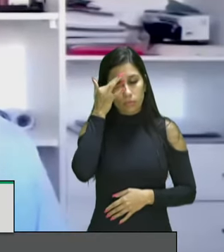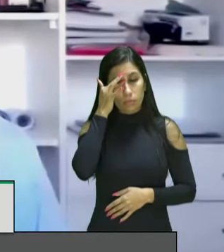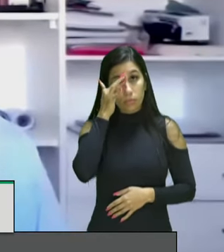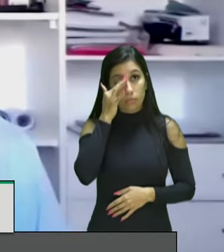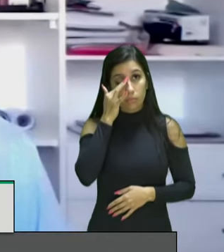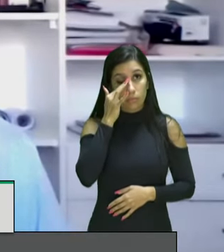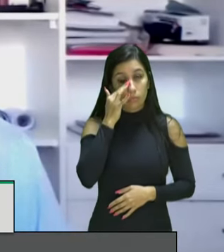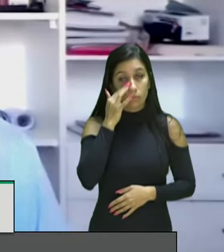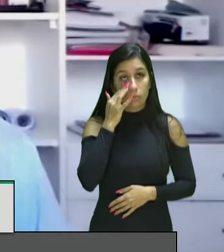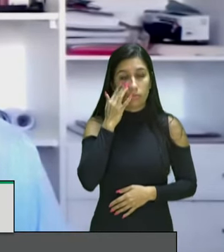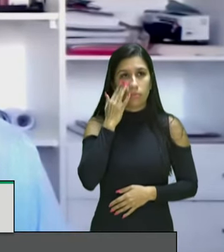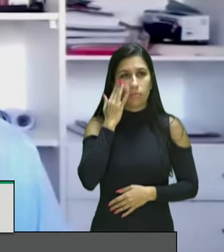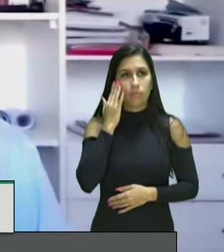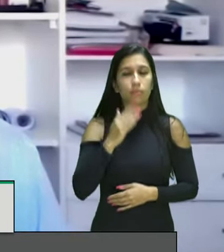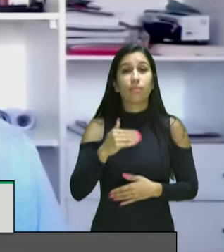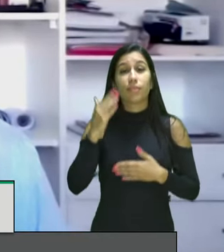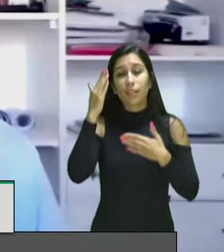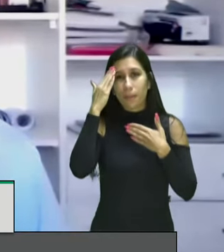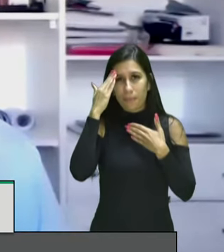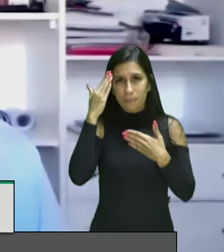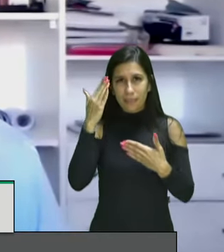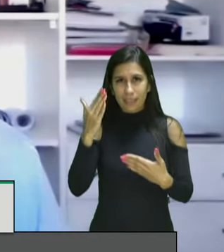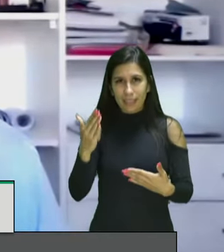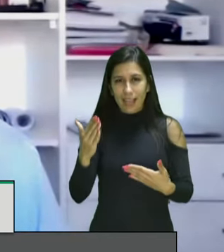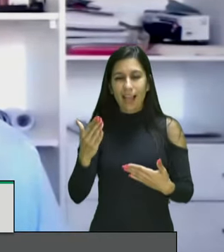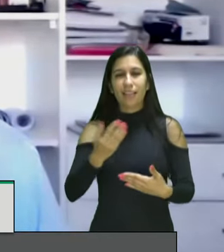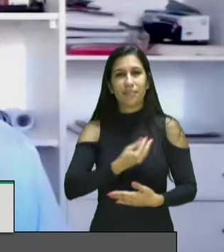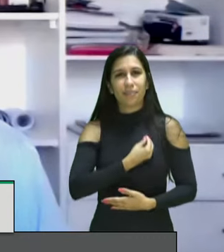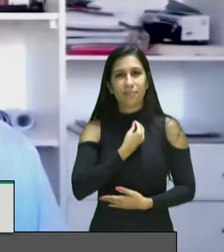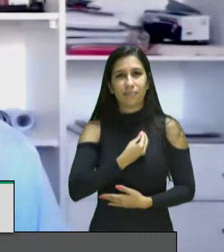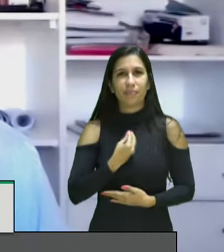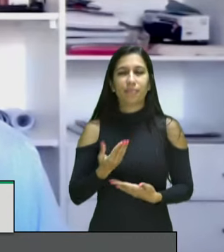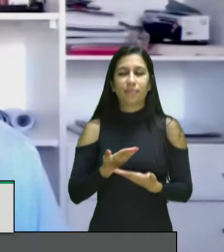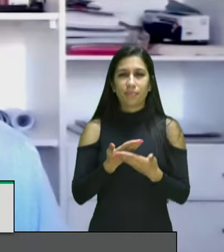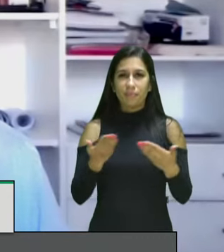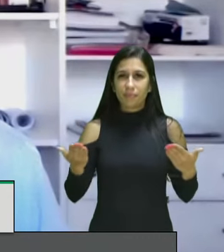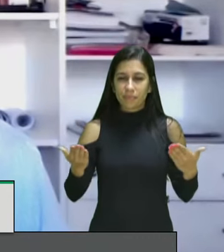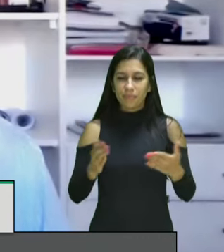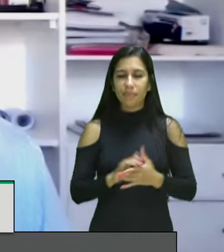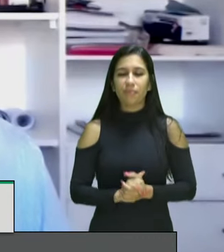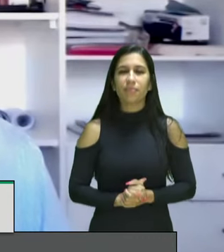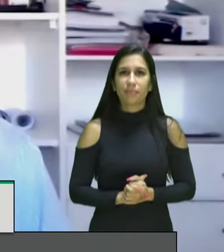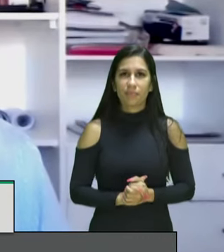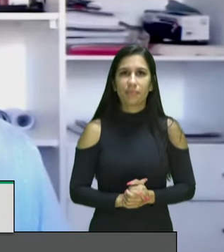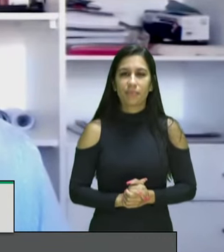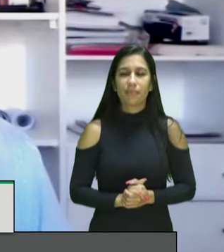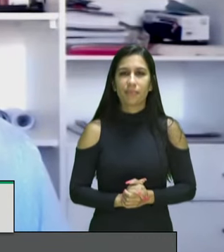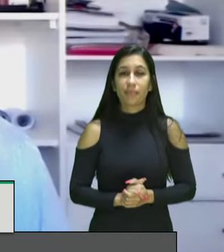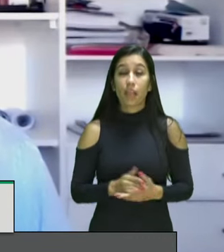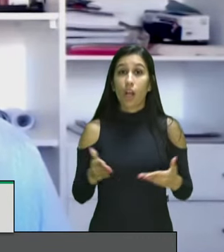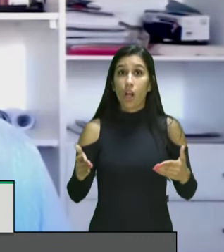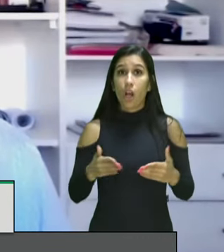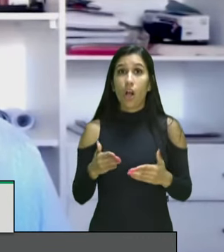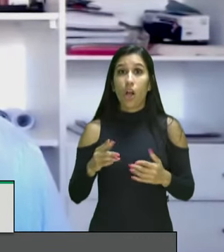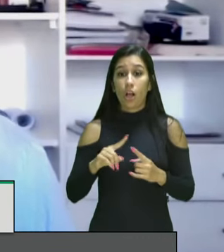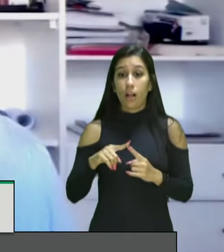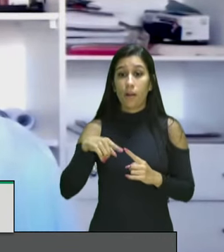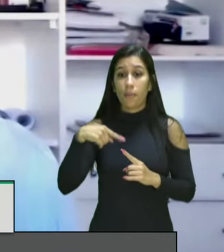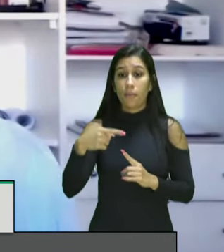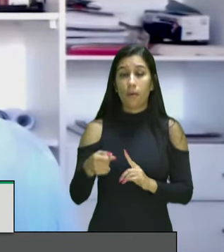Cleifson Dias pela participação pela força das palavras vamos dar sequência aqui